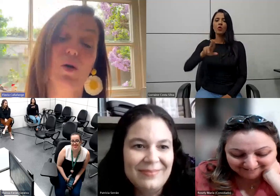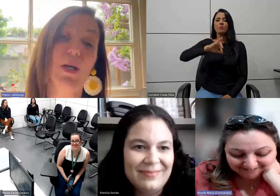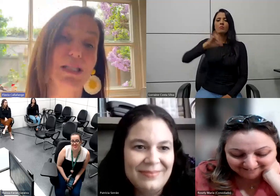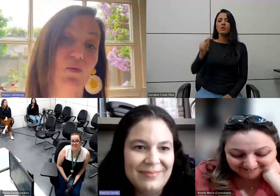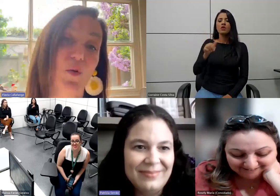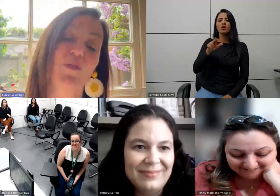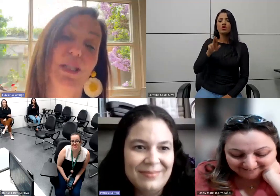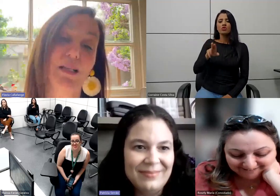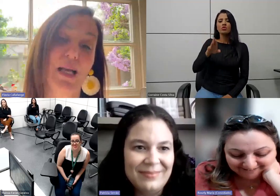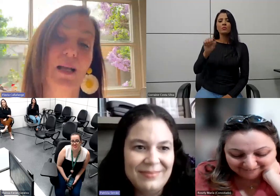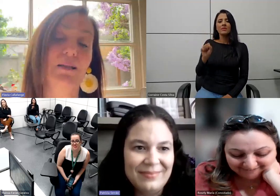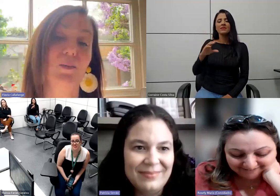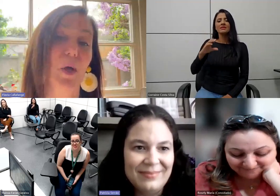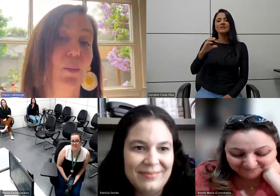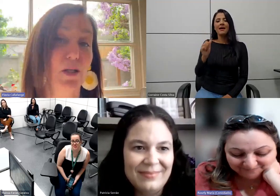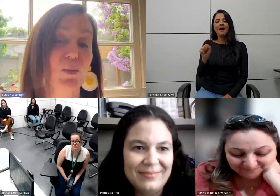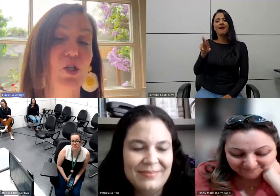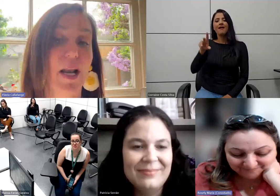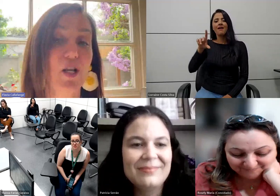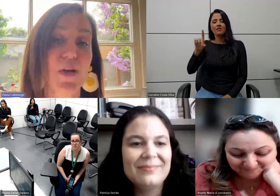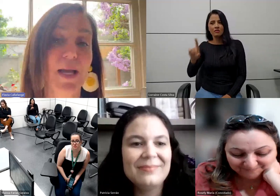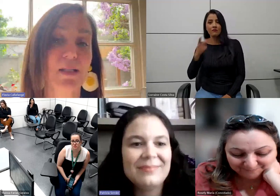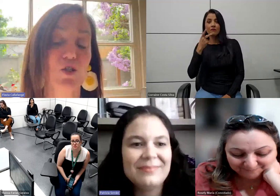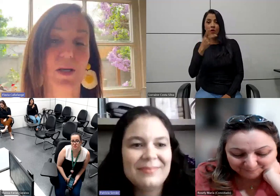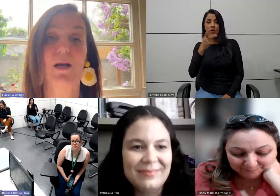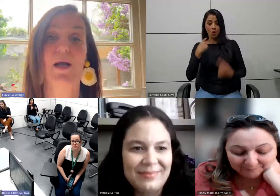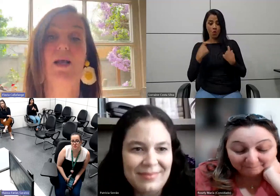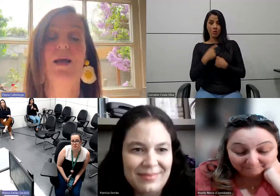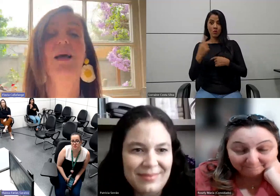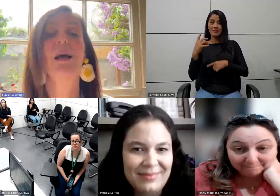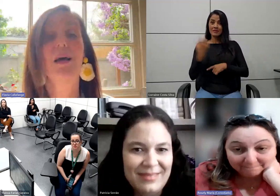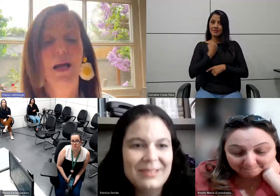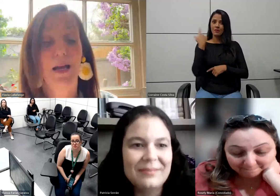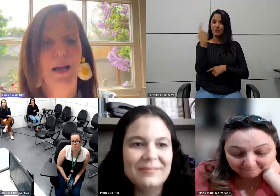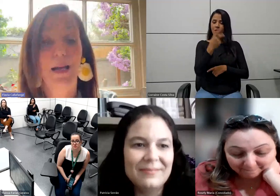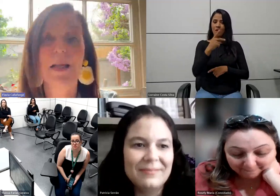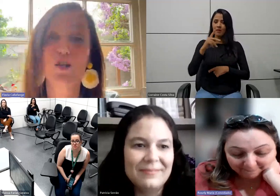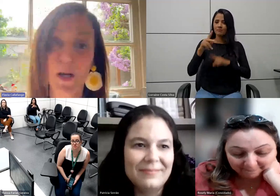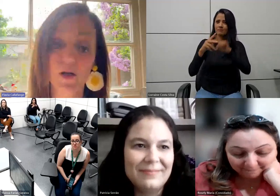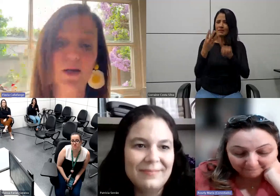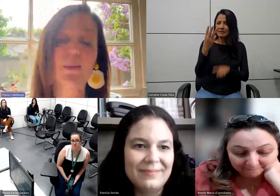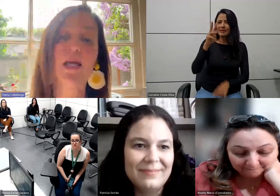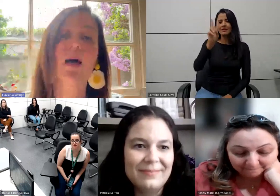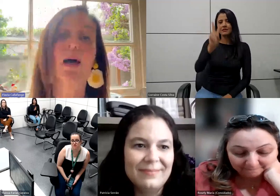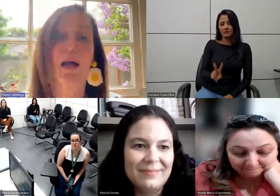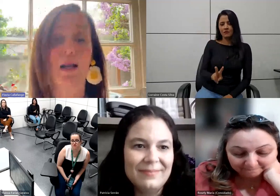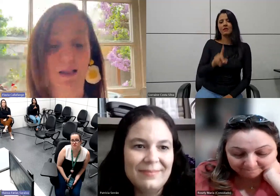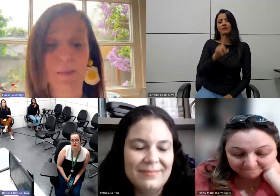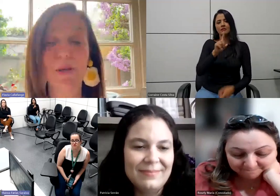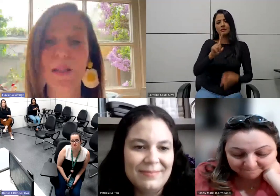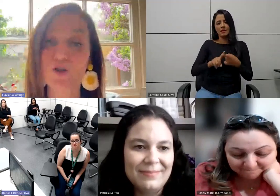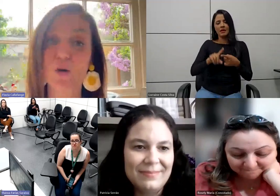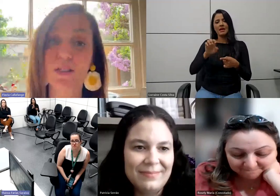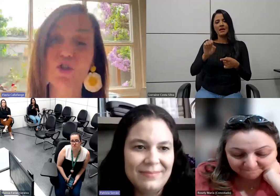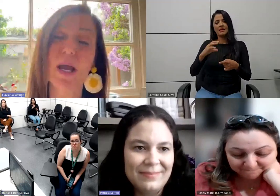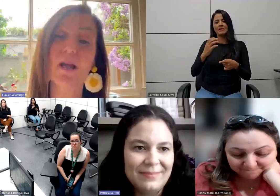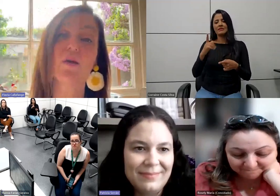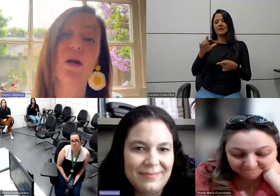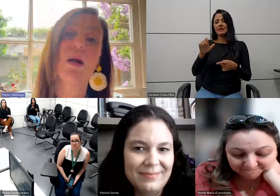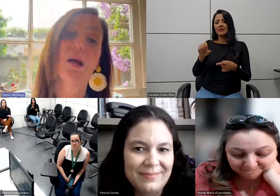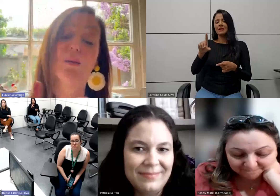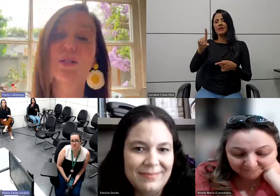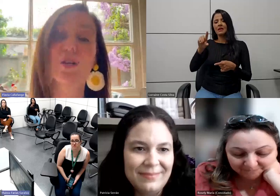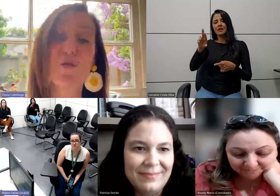falou que o cordão já salvou a vida dela, pelo menos umas três vezes, que ela tem esclerodermia, ela é dependente de